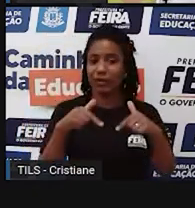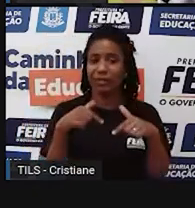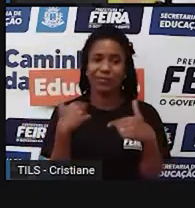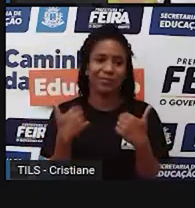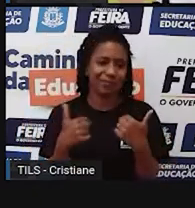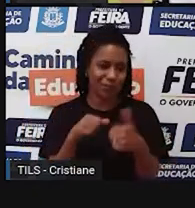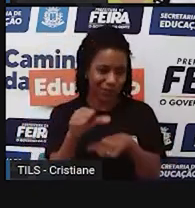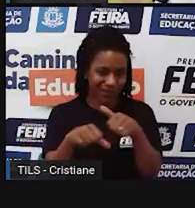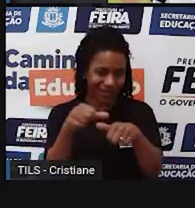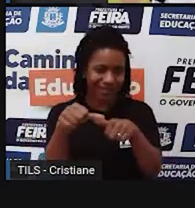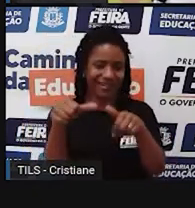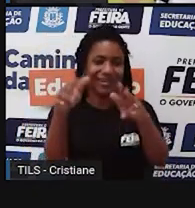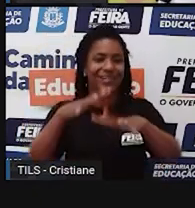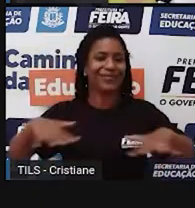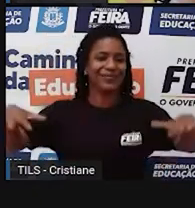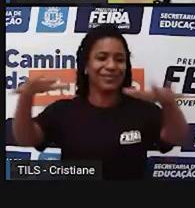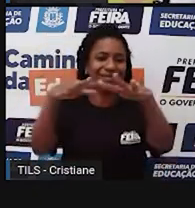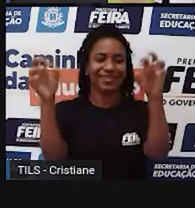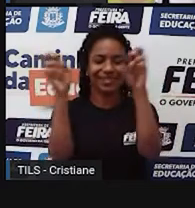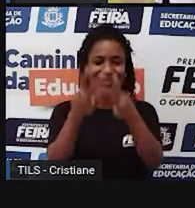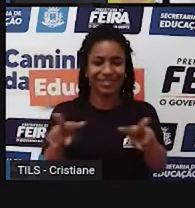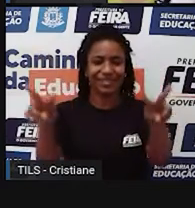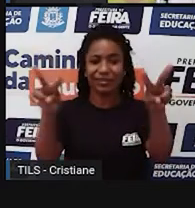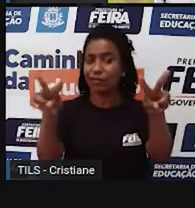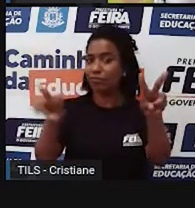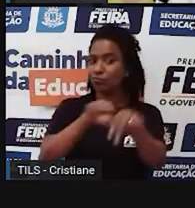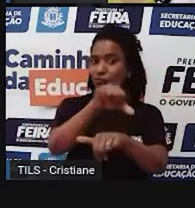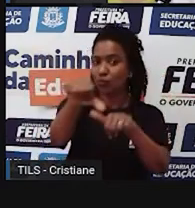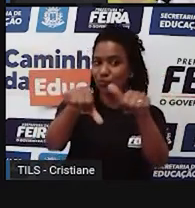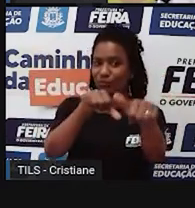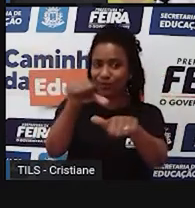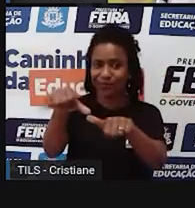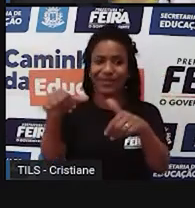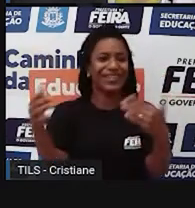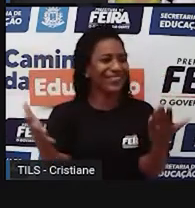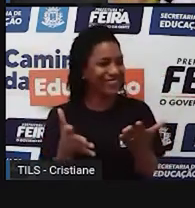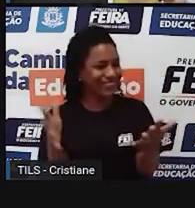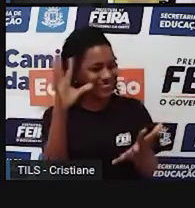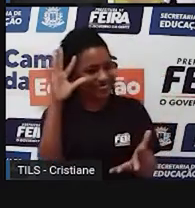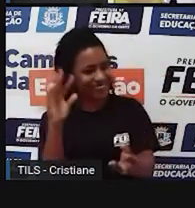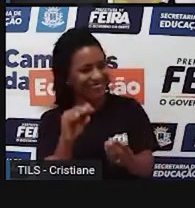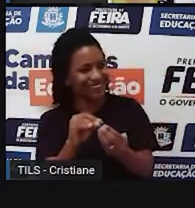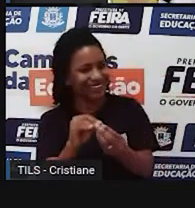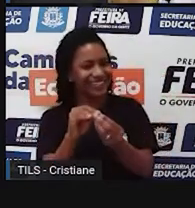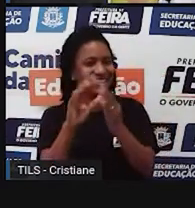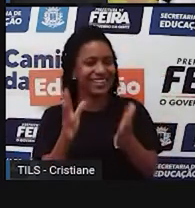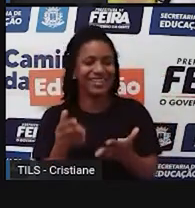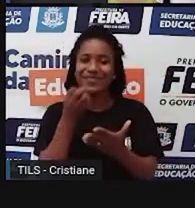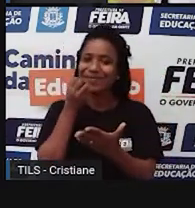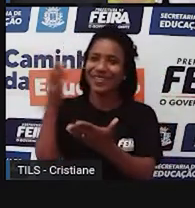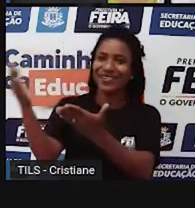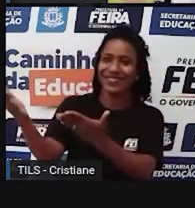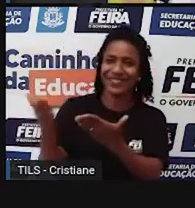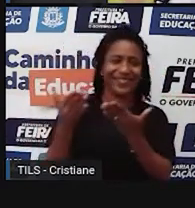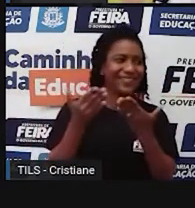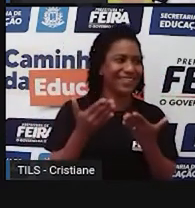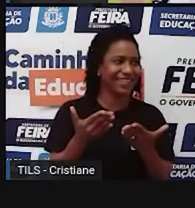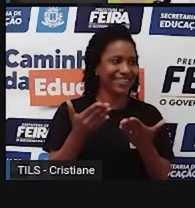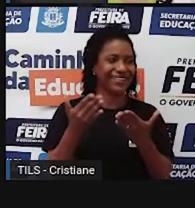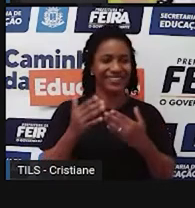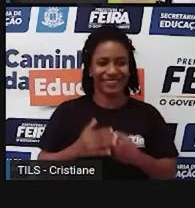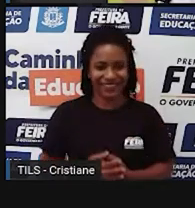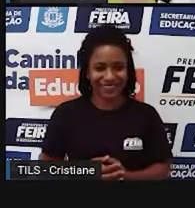essas paisagens. Então, você já tem uma ideia, mais ou menos, do que é a aula de hoje. Então, sejam bem-vindos e espero que vocês curtam.